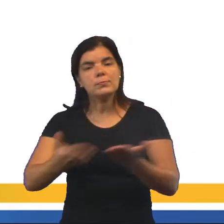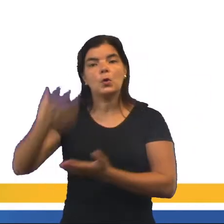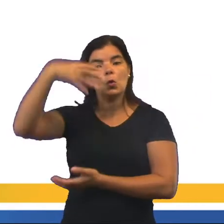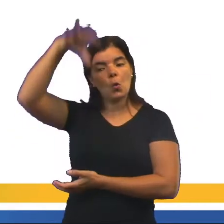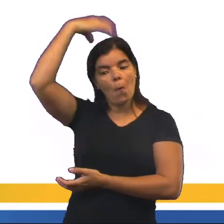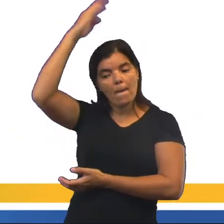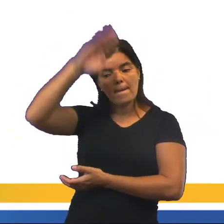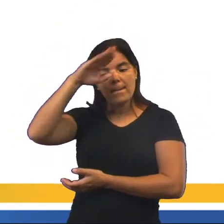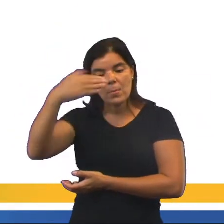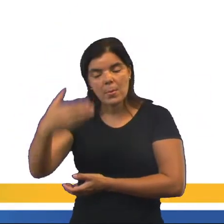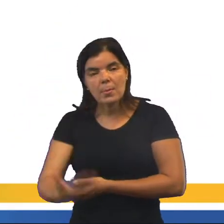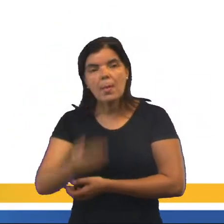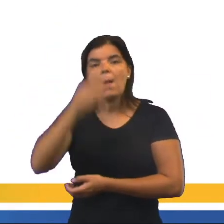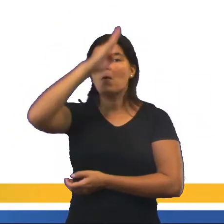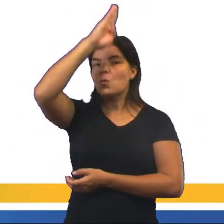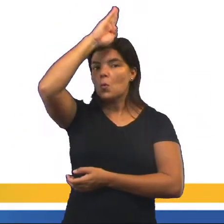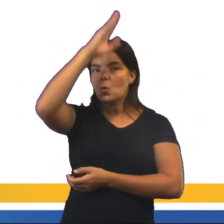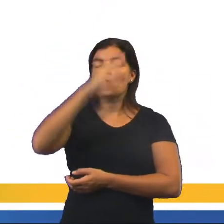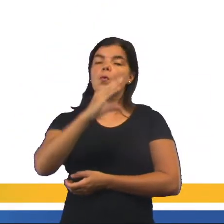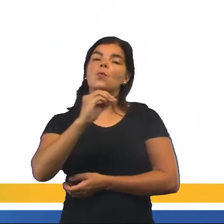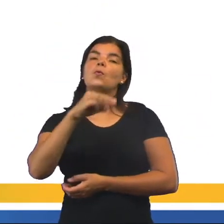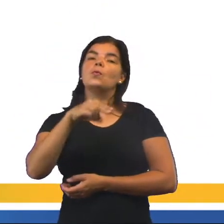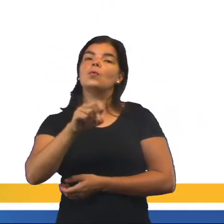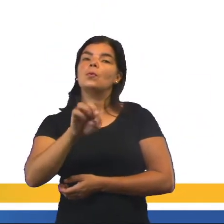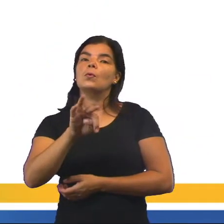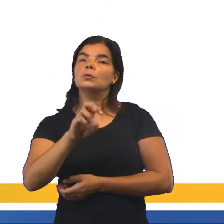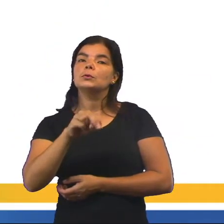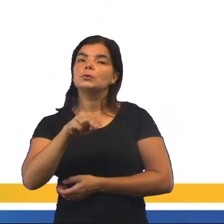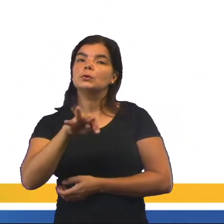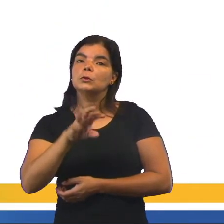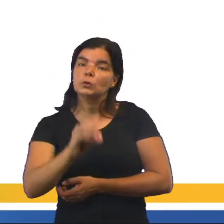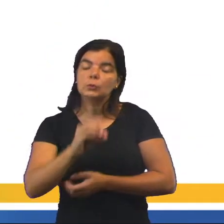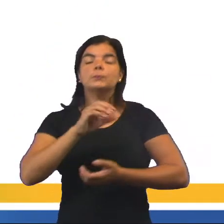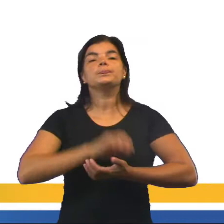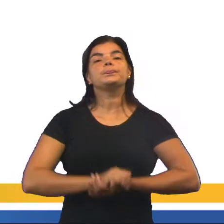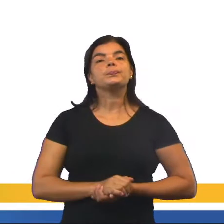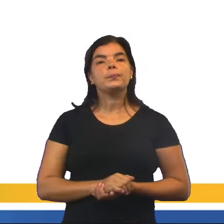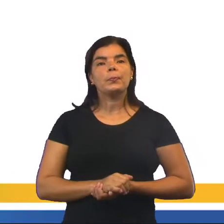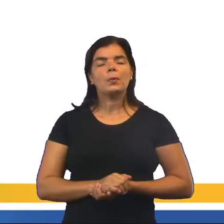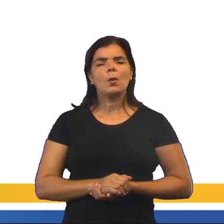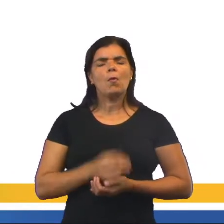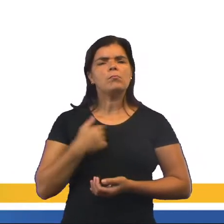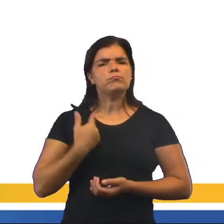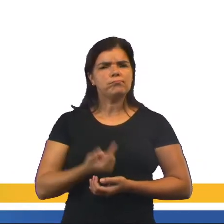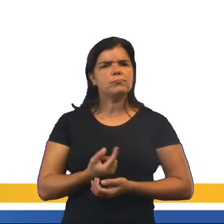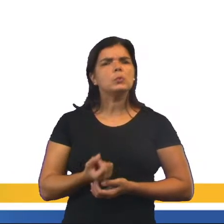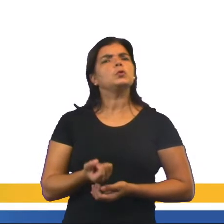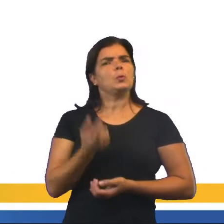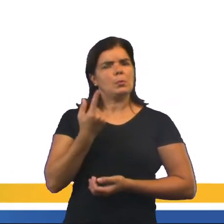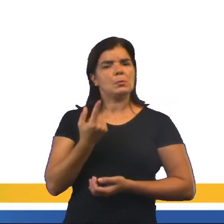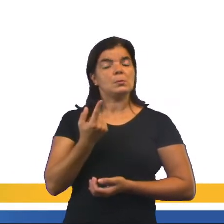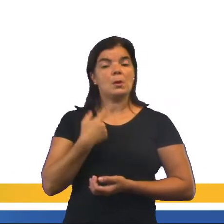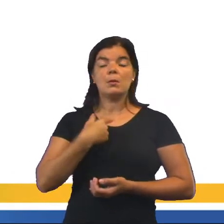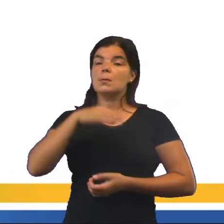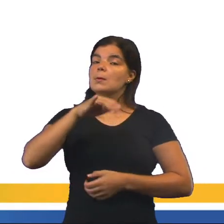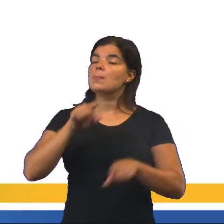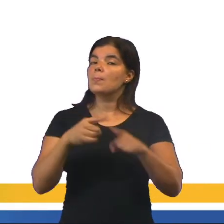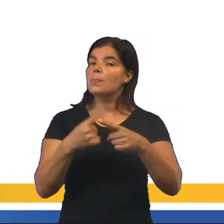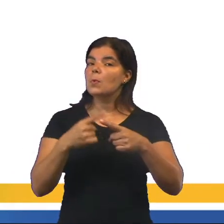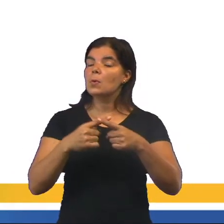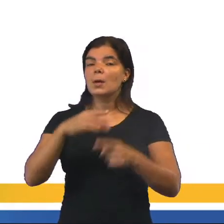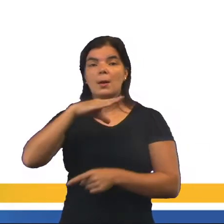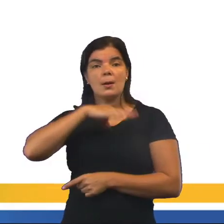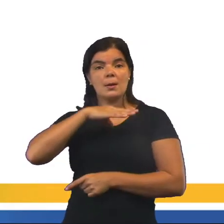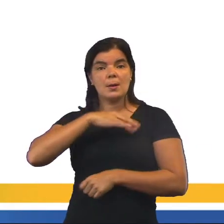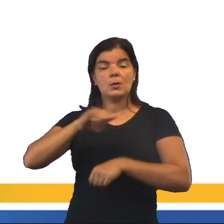imperador de Roma, Constantino. Uma curiosidade é que a cidade de Constantinopla